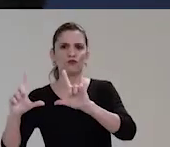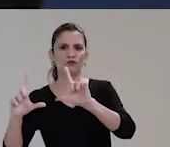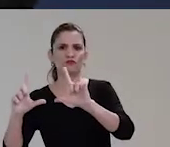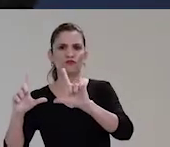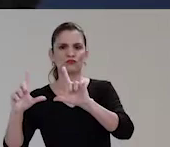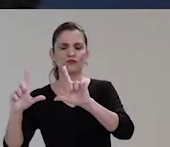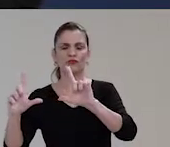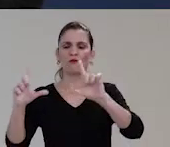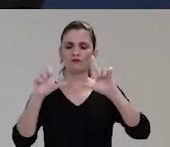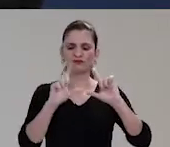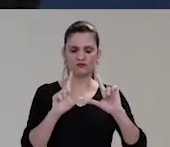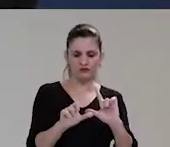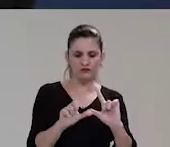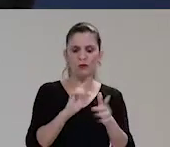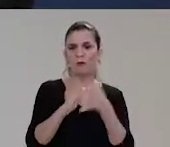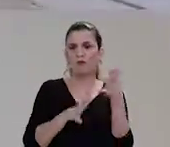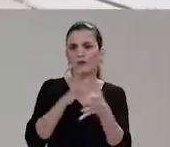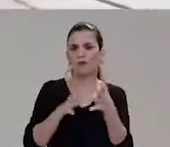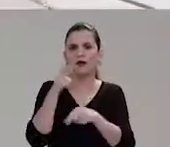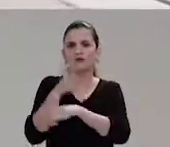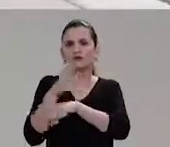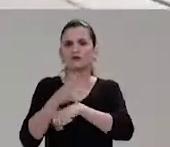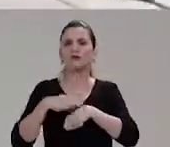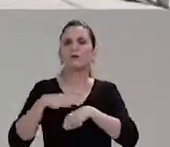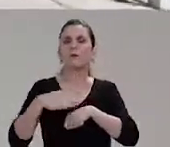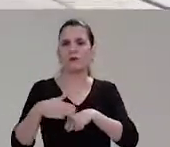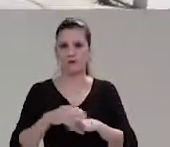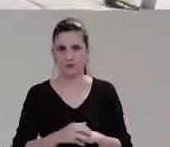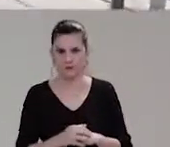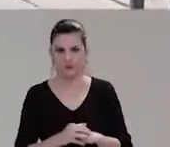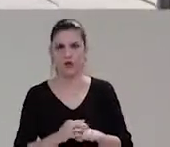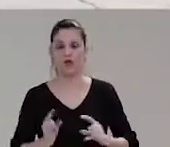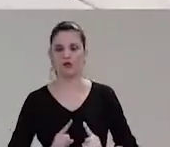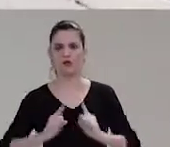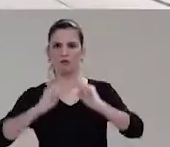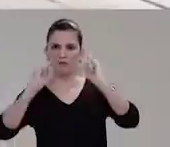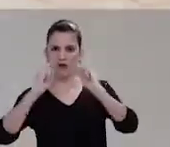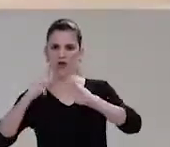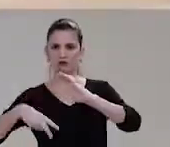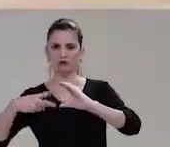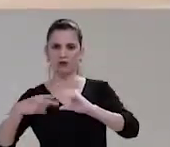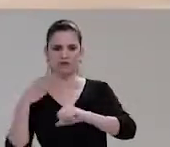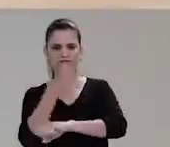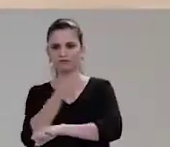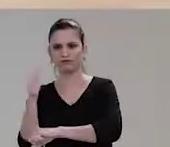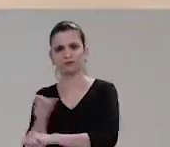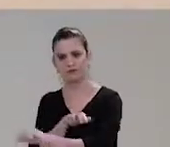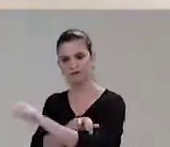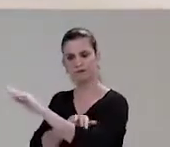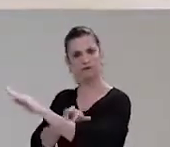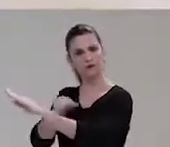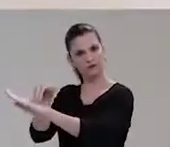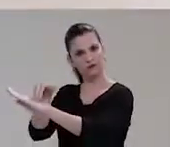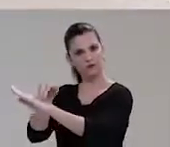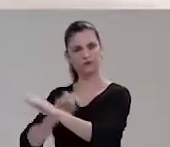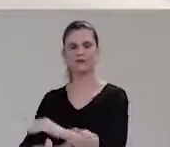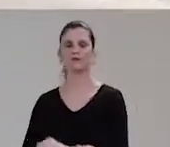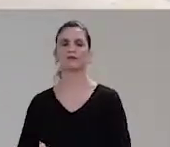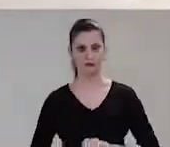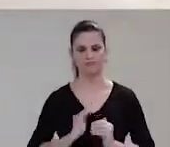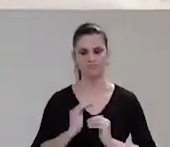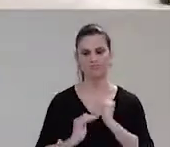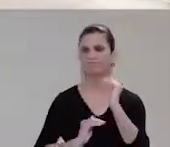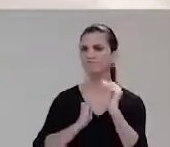vídeos institucionais. Ainda, a estrutura do prédio passou por adaptações, com rampa de acesso nas duas entradas.